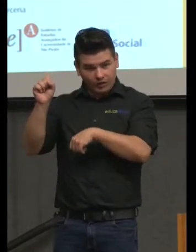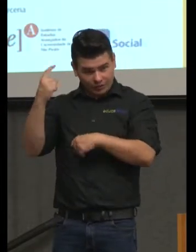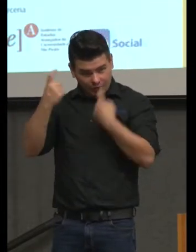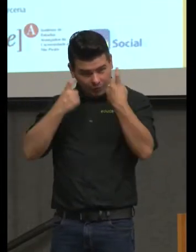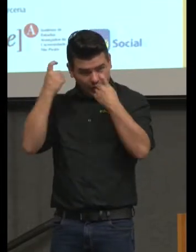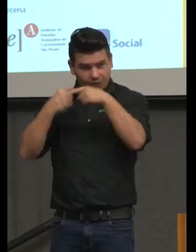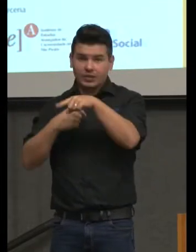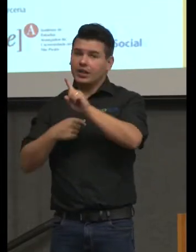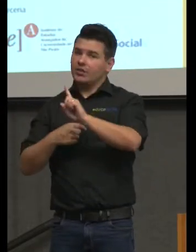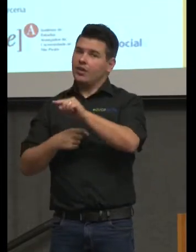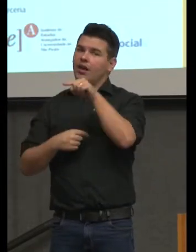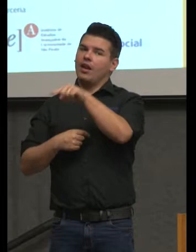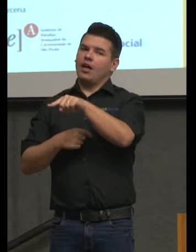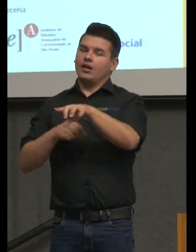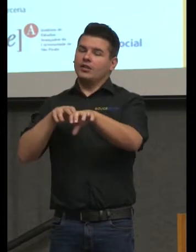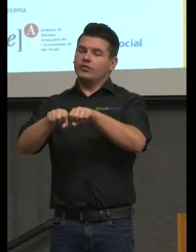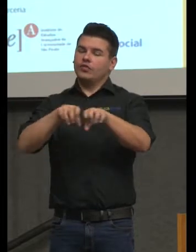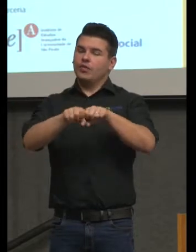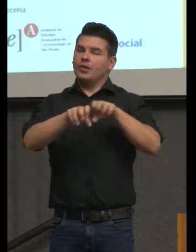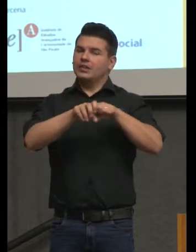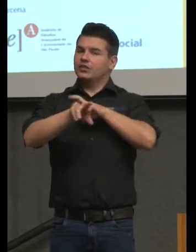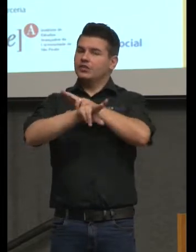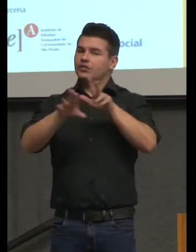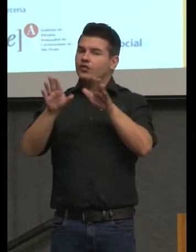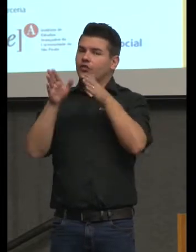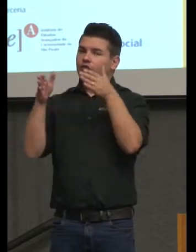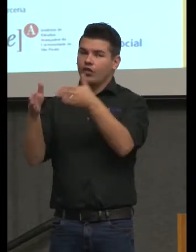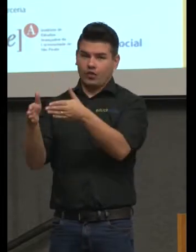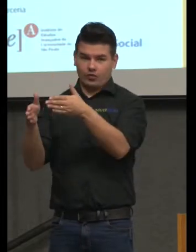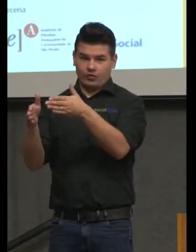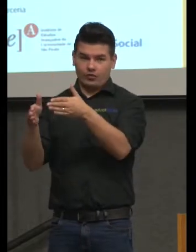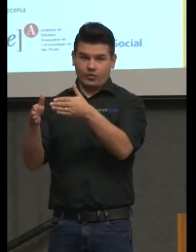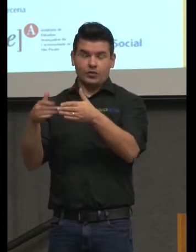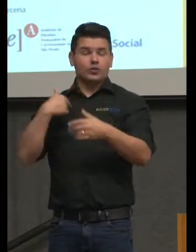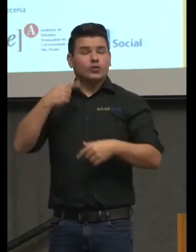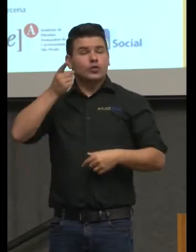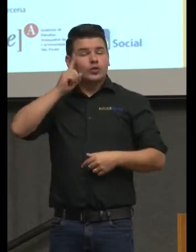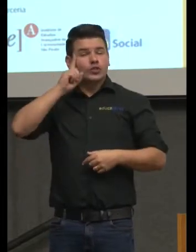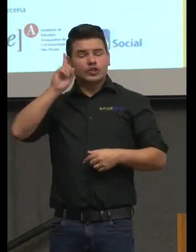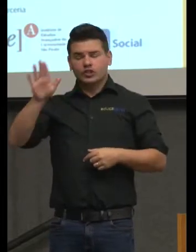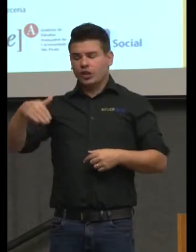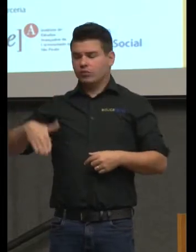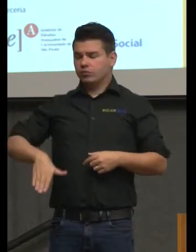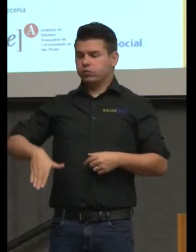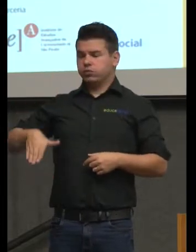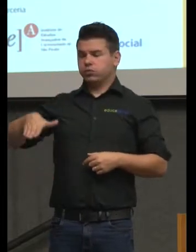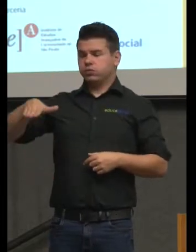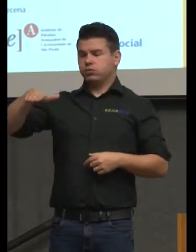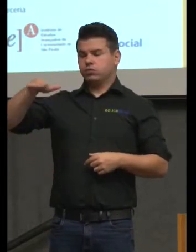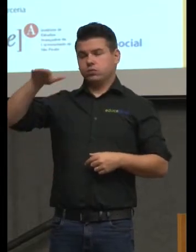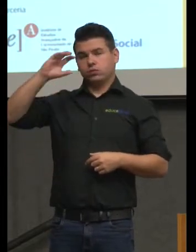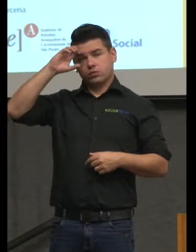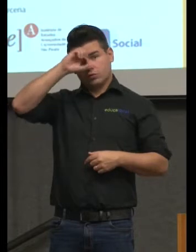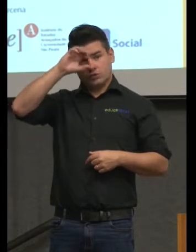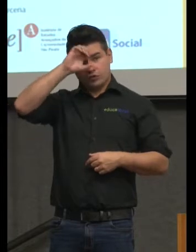não podia não devia ser assim você está sempre diante de seres humanos na sua complexidade e se ele tiver um espaço